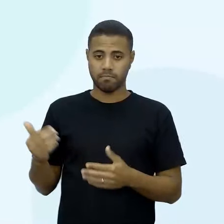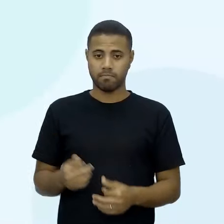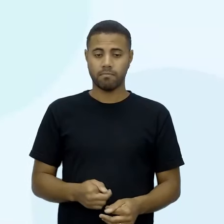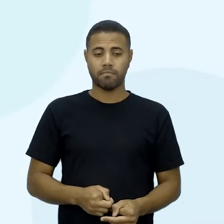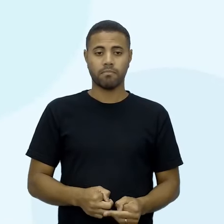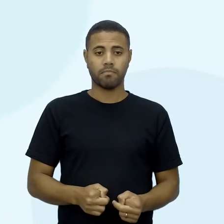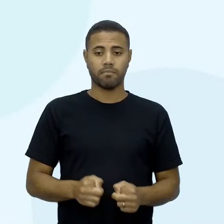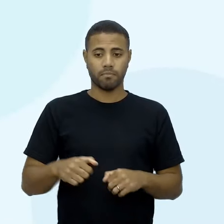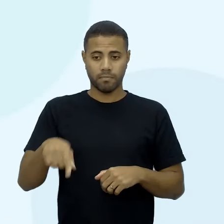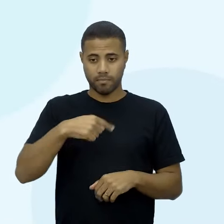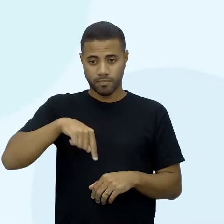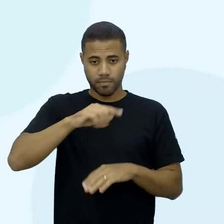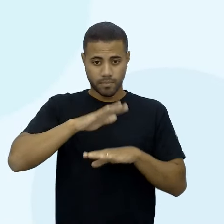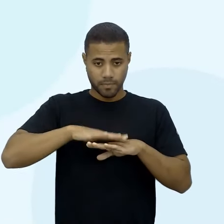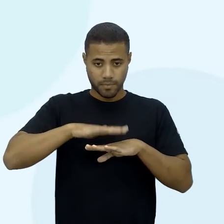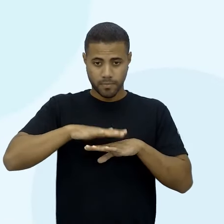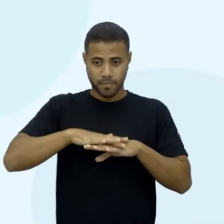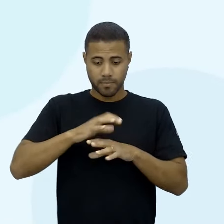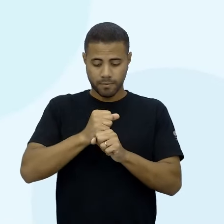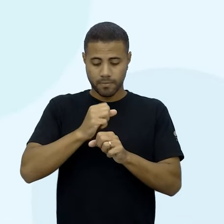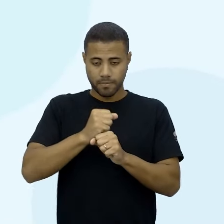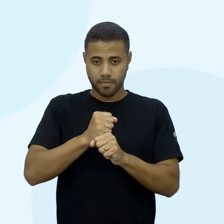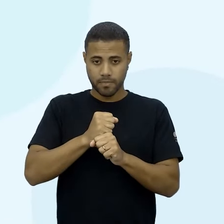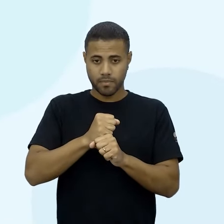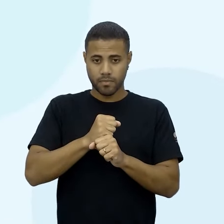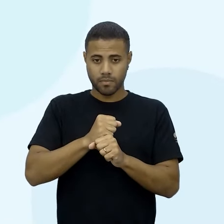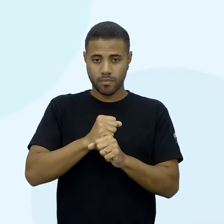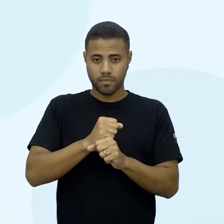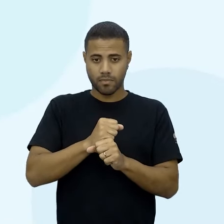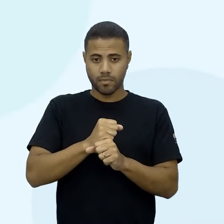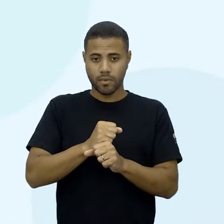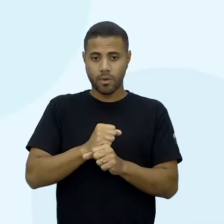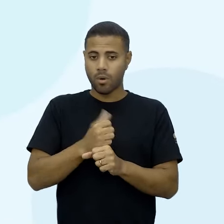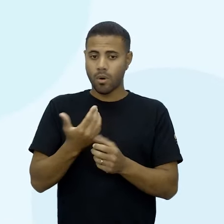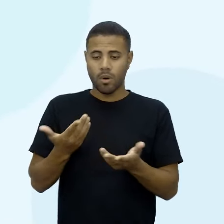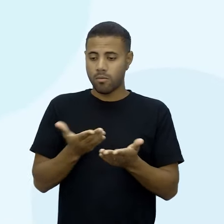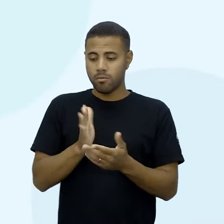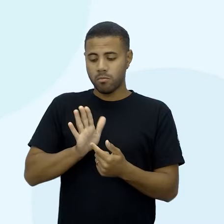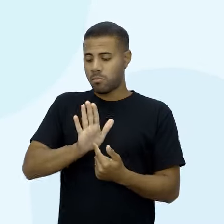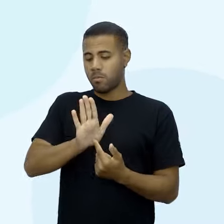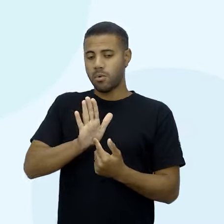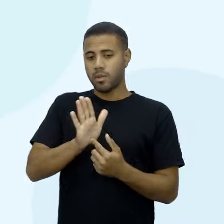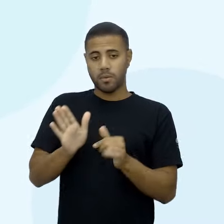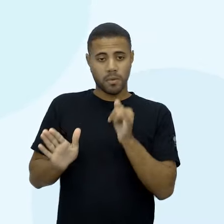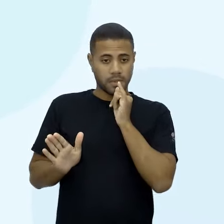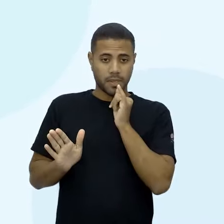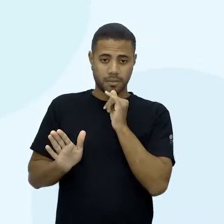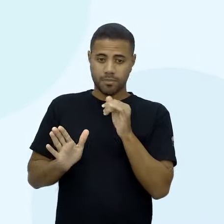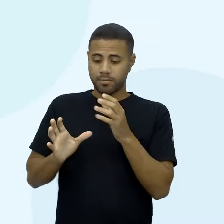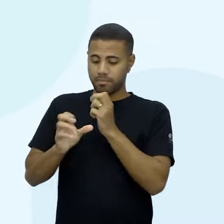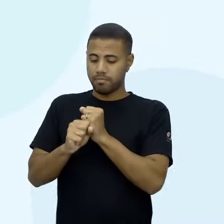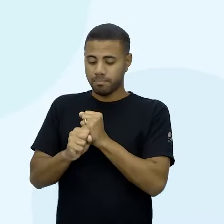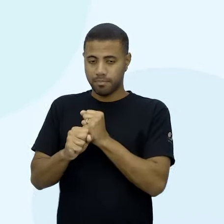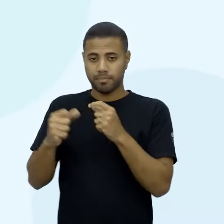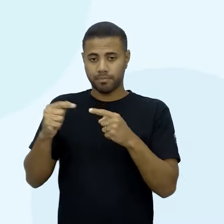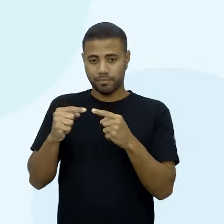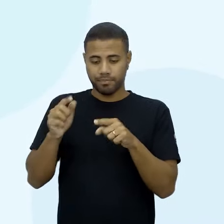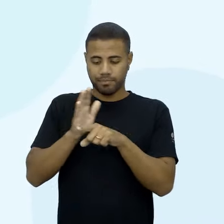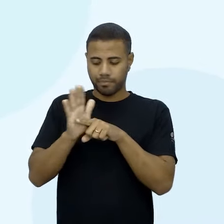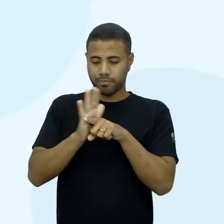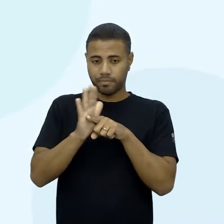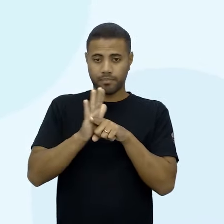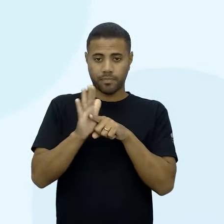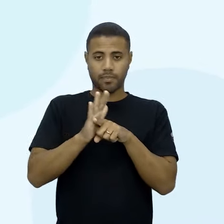calculamos o tamanho ideal para uma amostra, aí descrita em negrito, em uma pesquisa